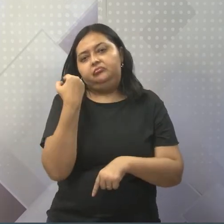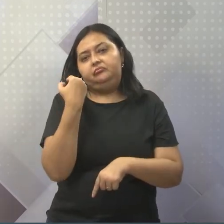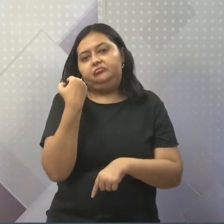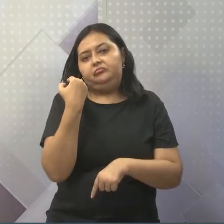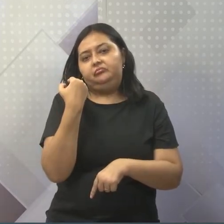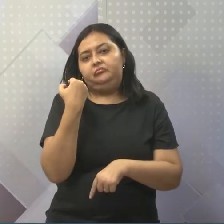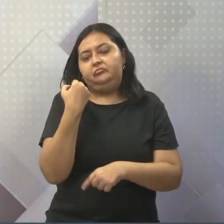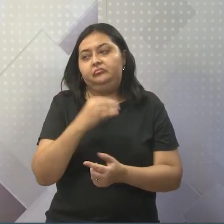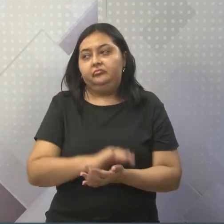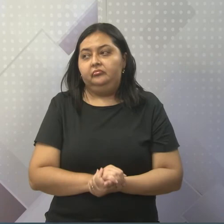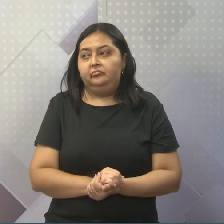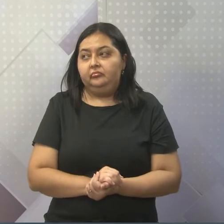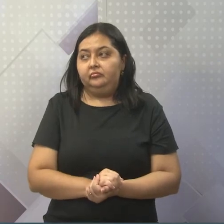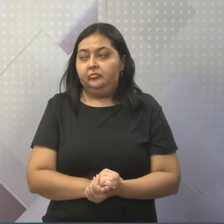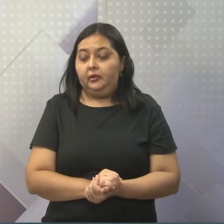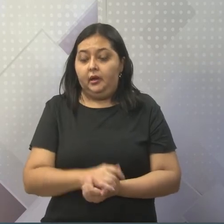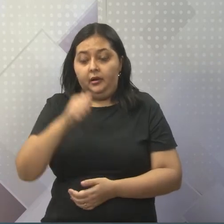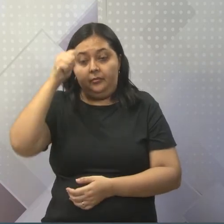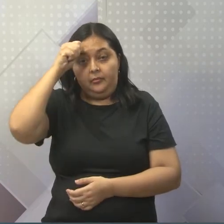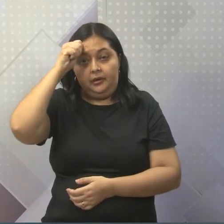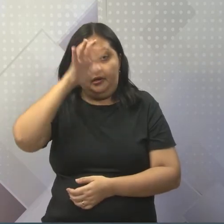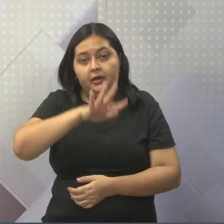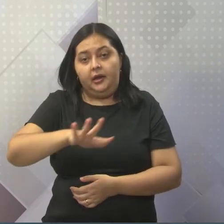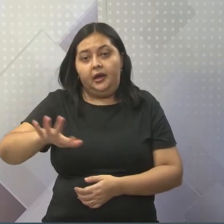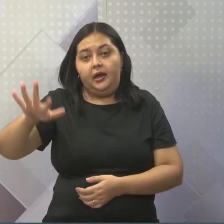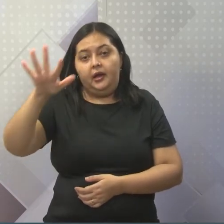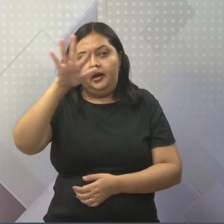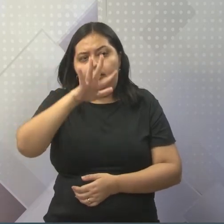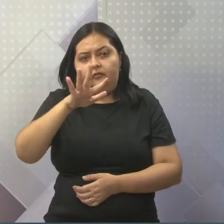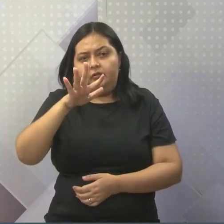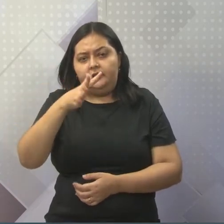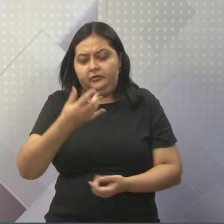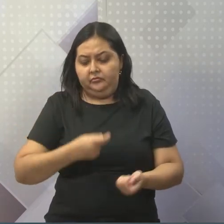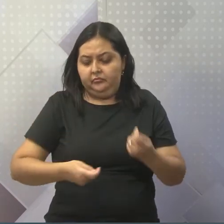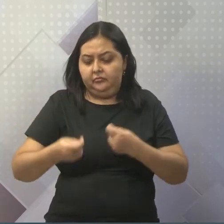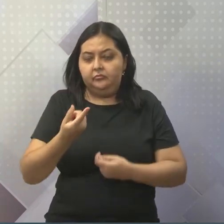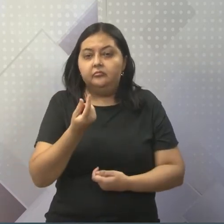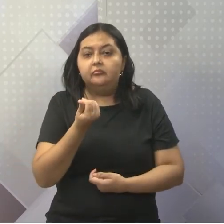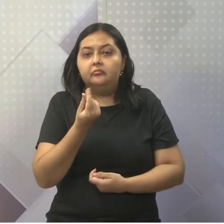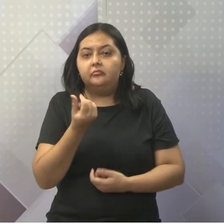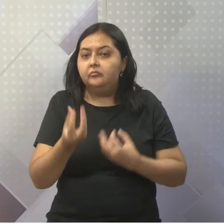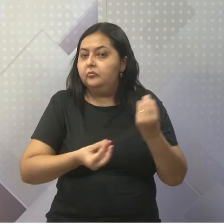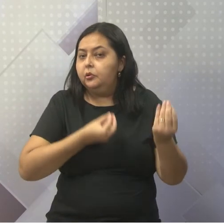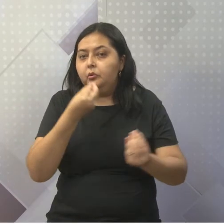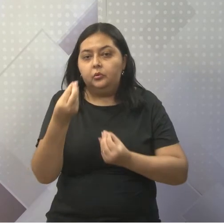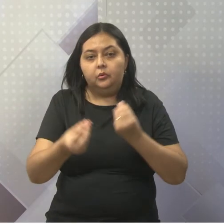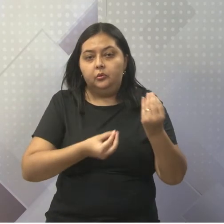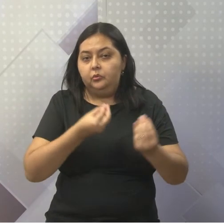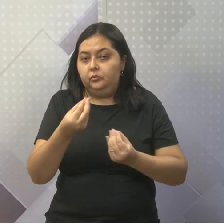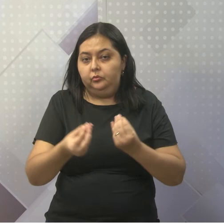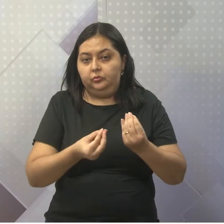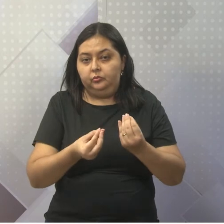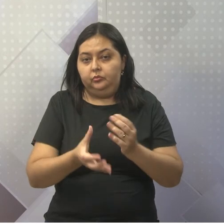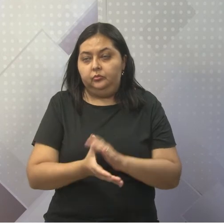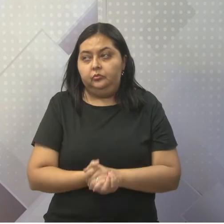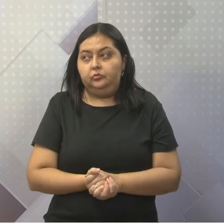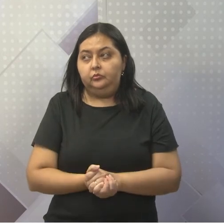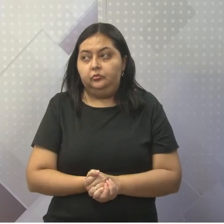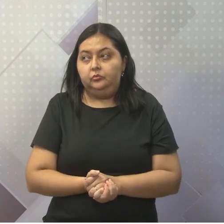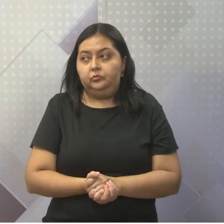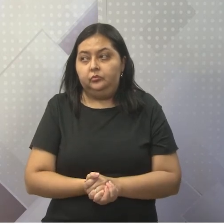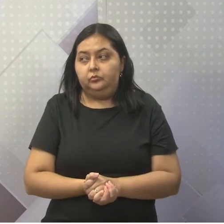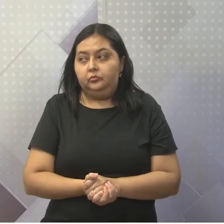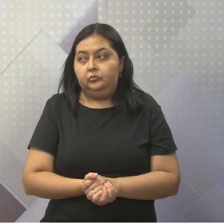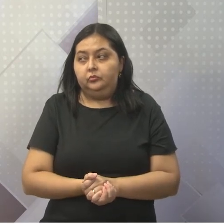E como é a África frente ao mercado internacional? Nós temos aqui a nova DIT, a DIT